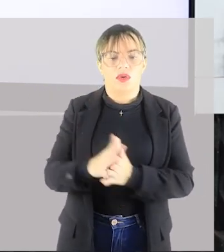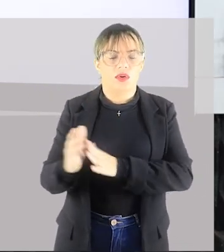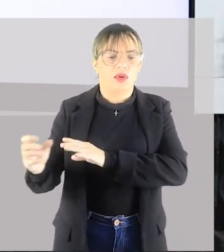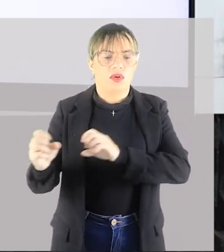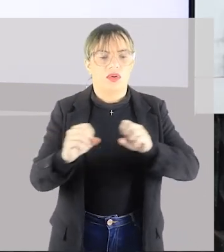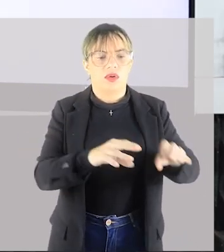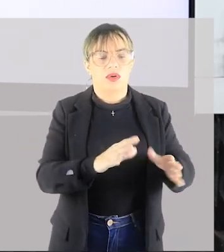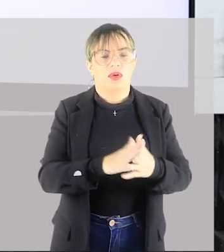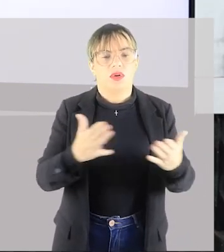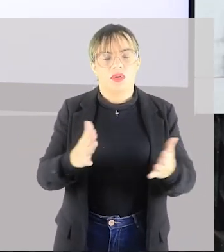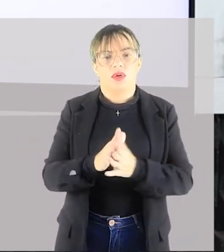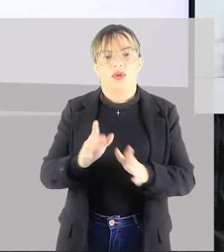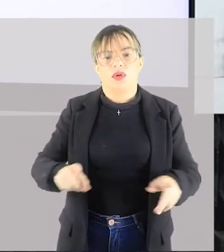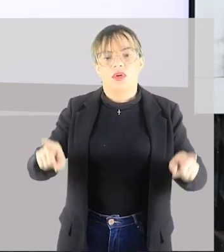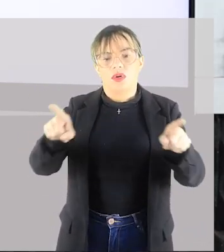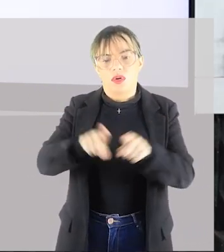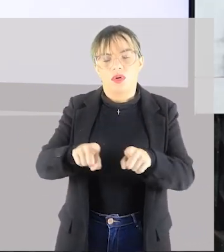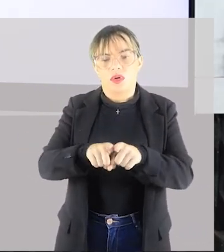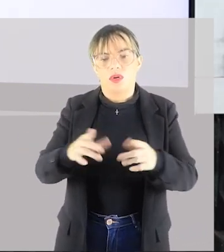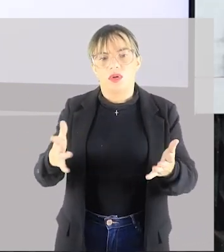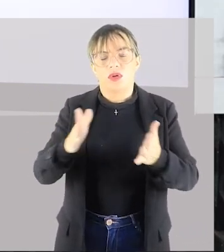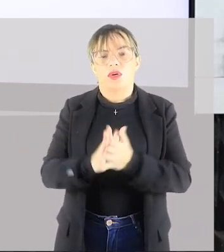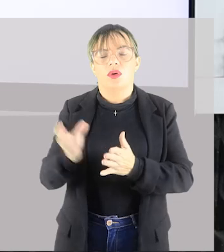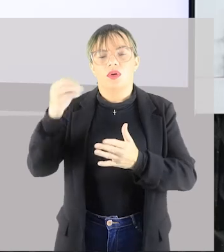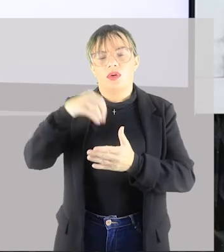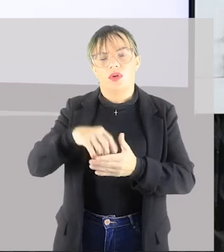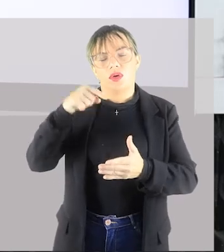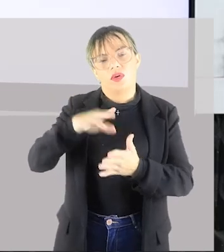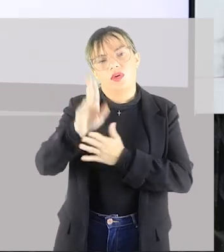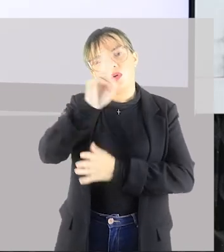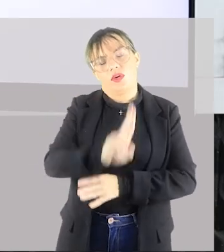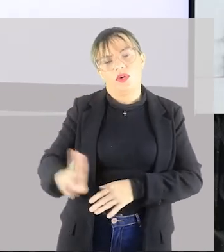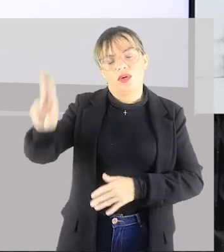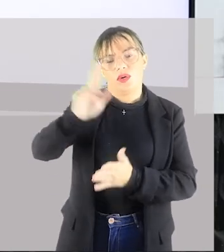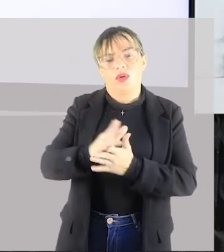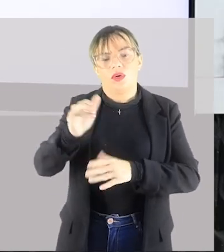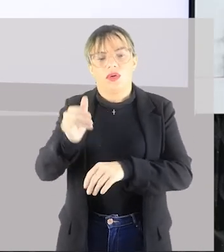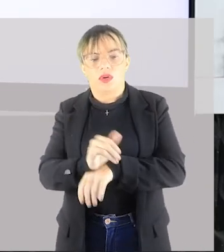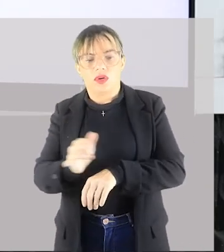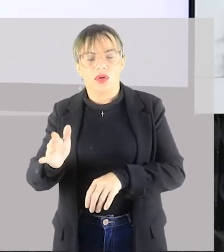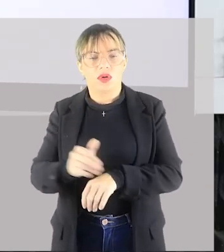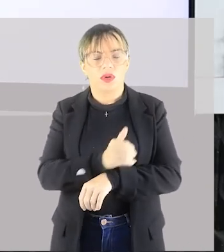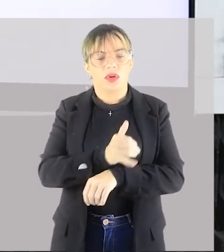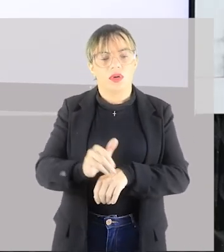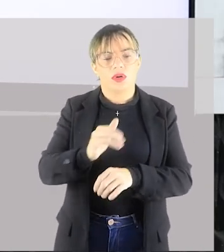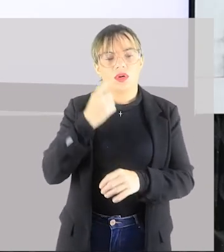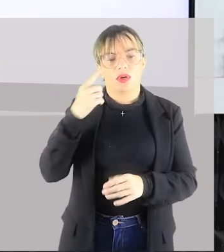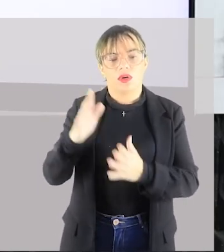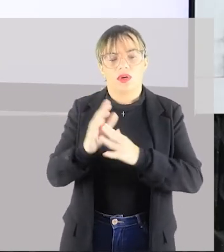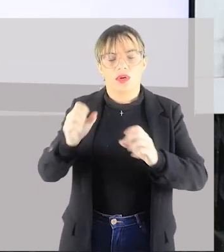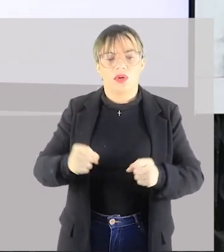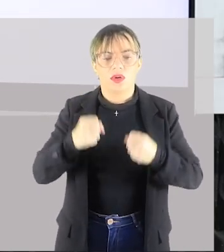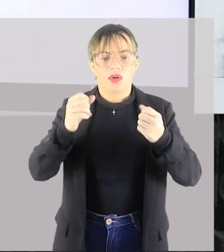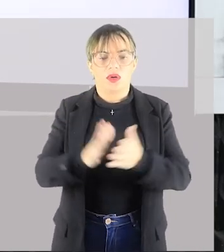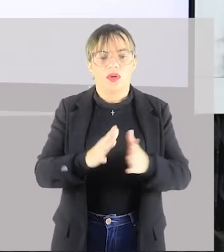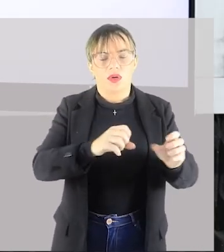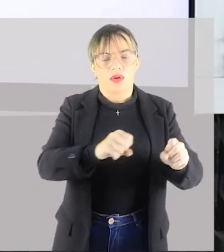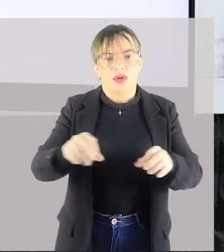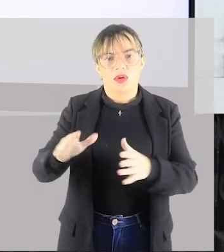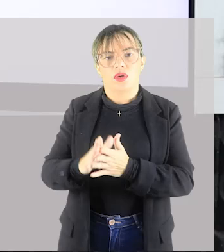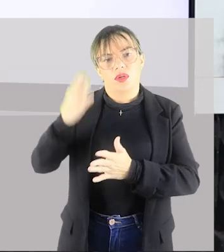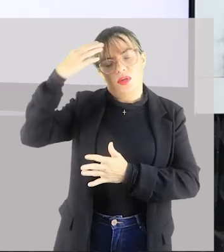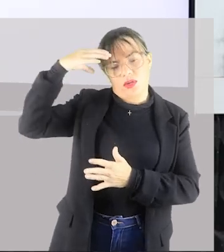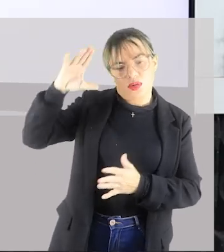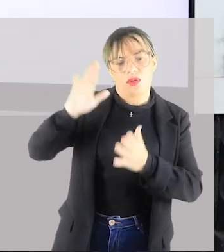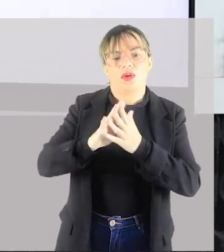profissionais que estão inseridos e utilizando a dança. Pode ser utilizado como educação e